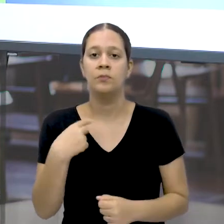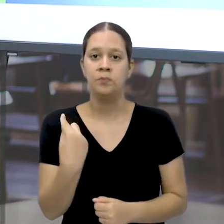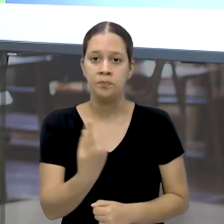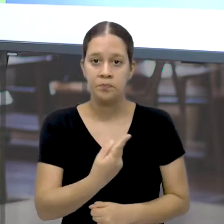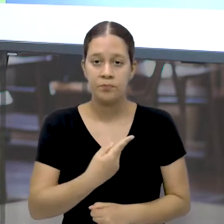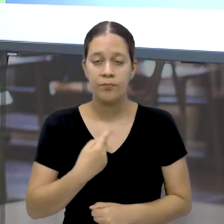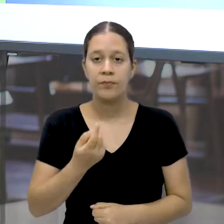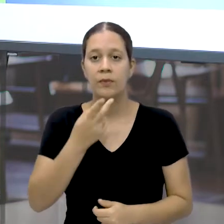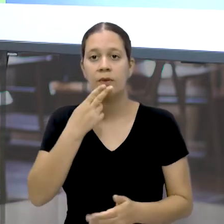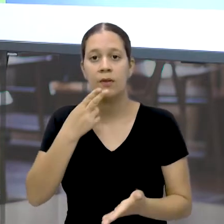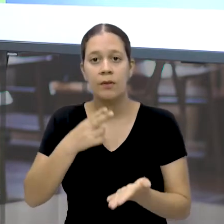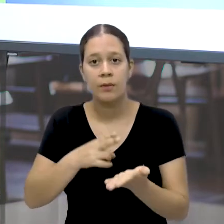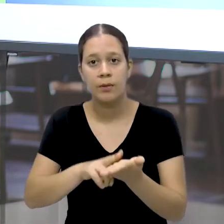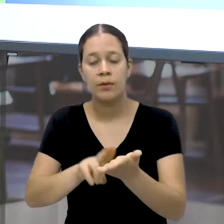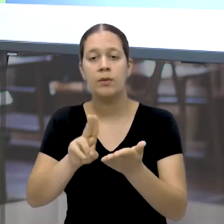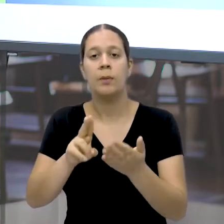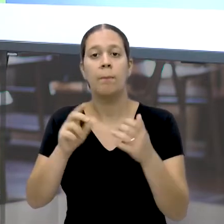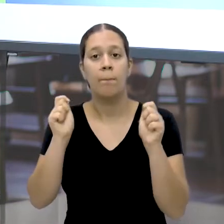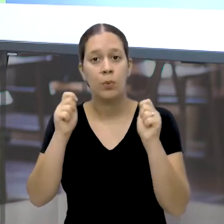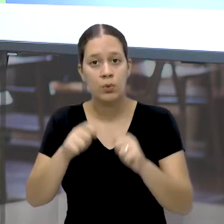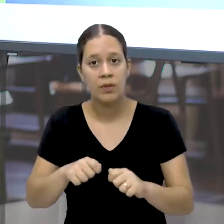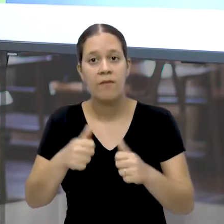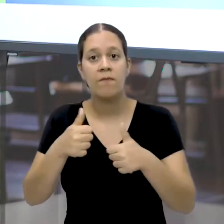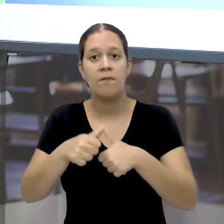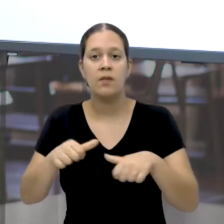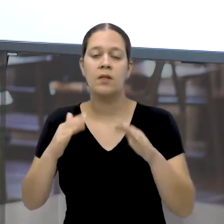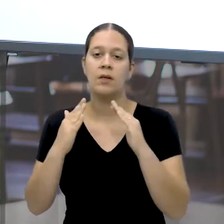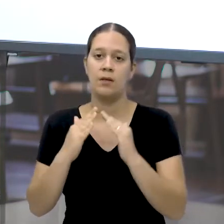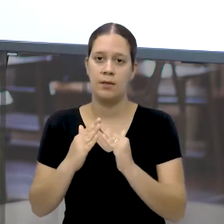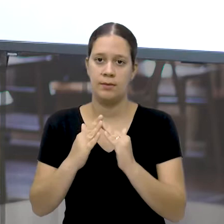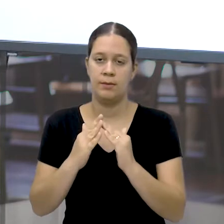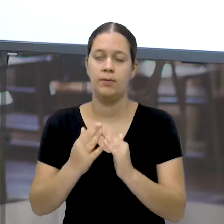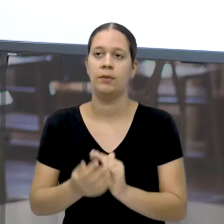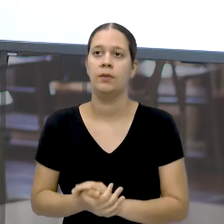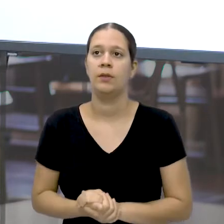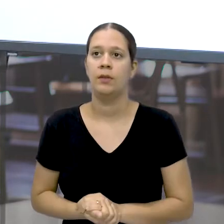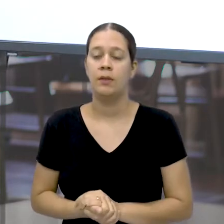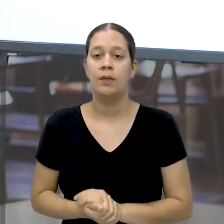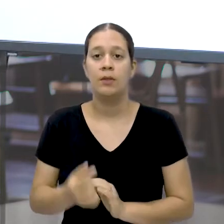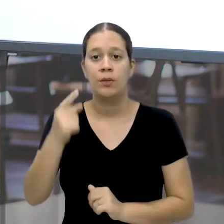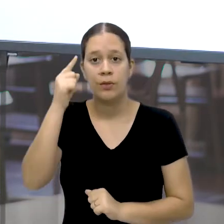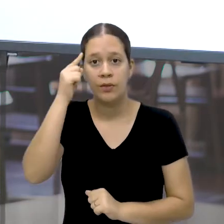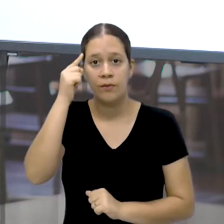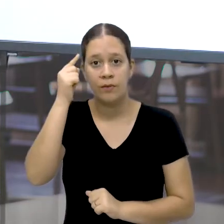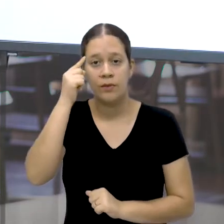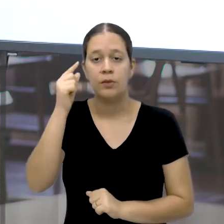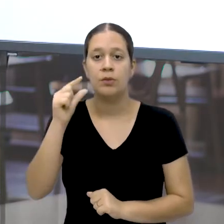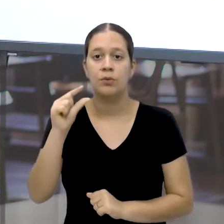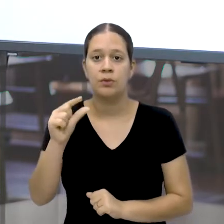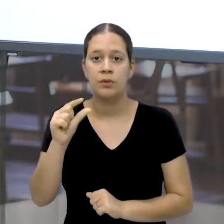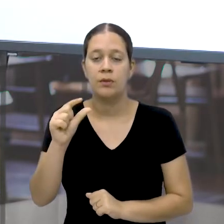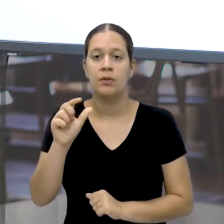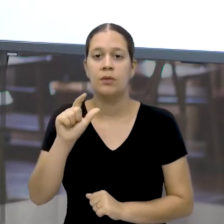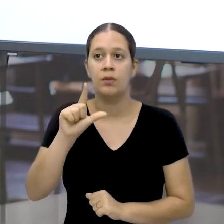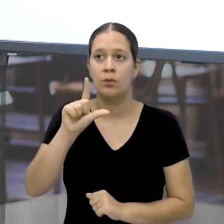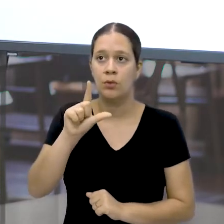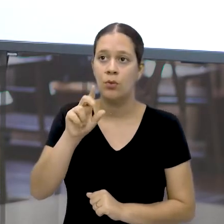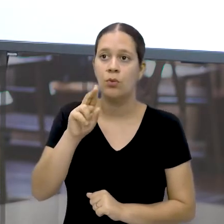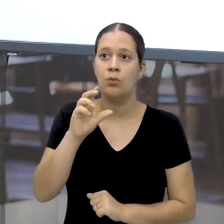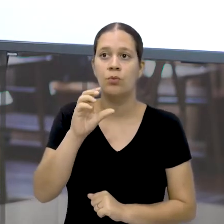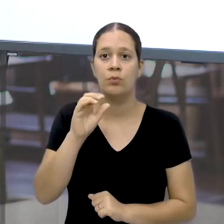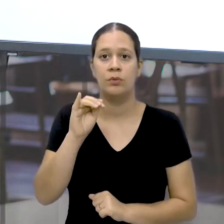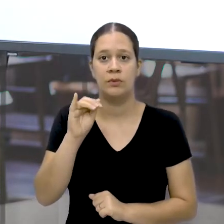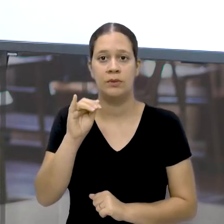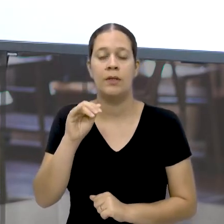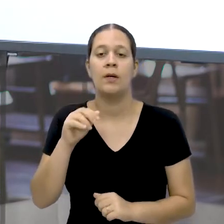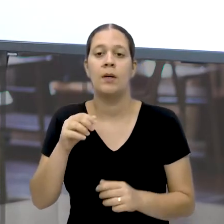carta Que quem puder Fica em Vamos refletir um pouquinho Sobre o que Lúcia Meta Colocou